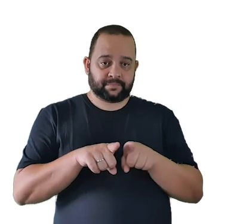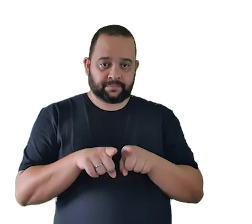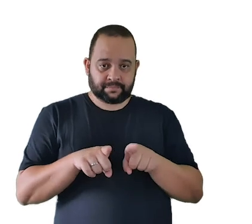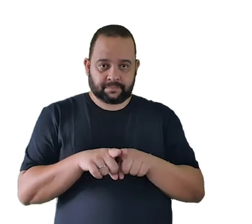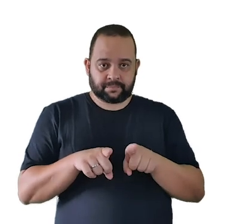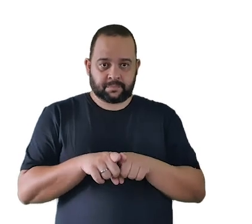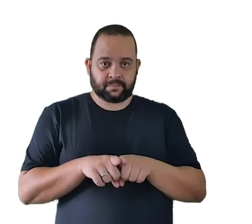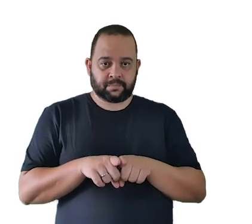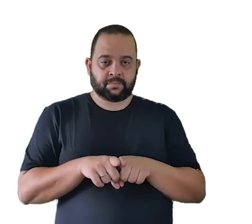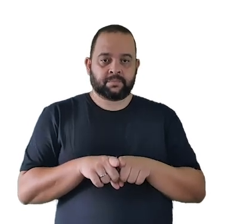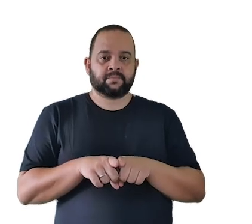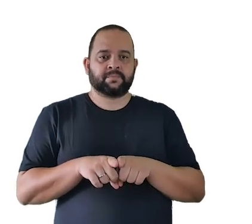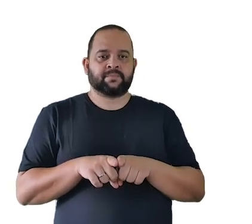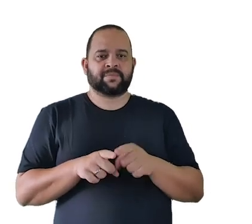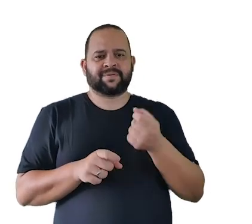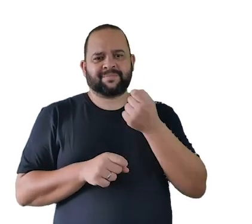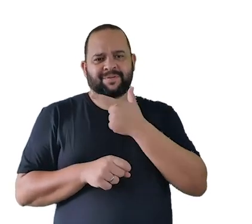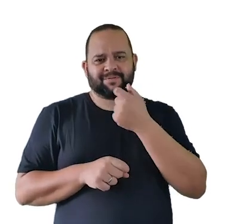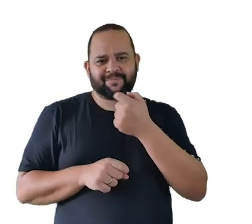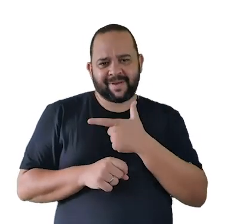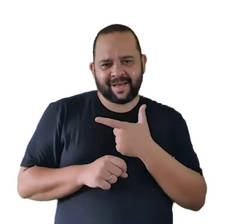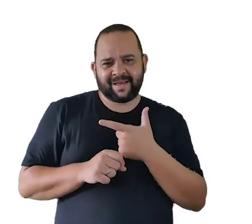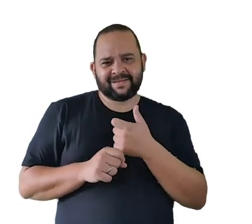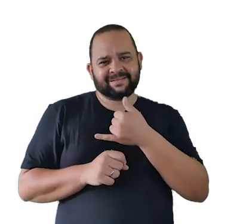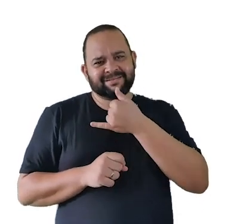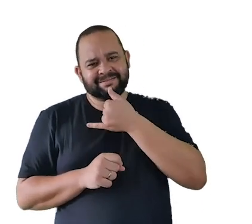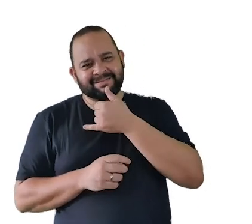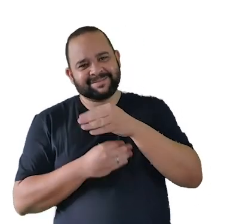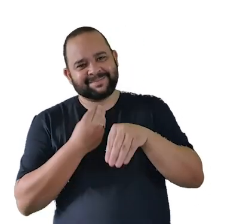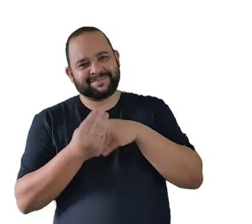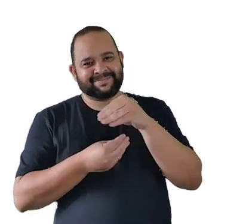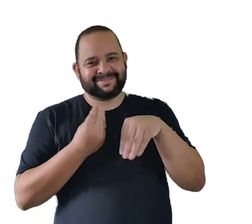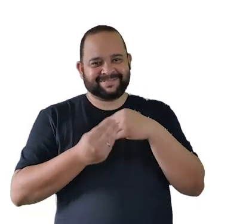é uma comédia meio dramática